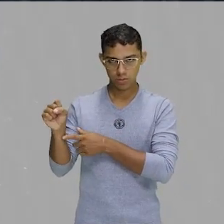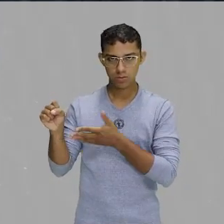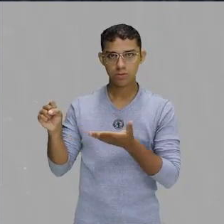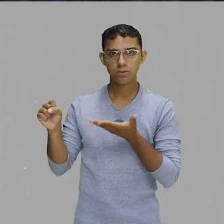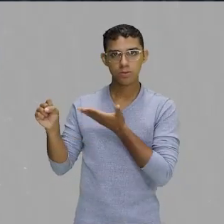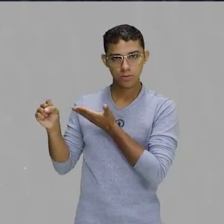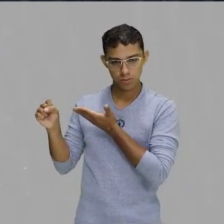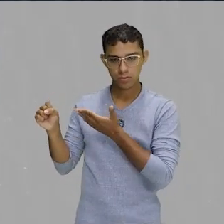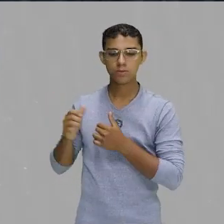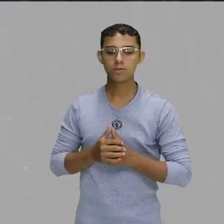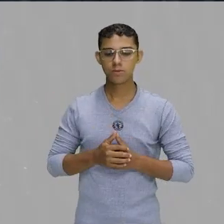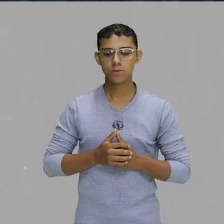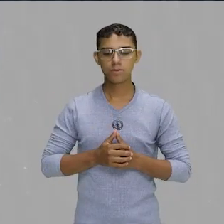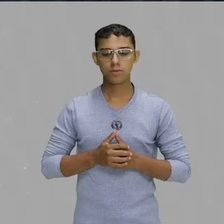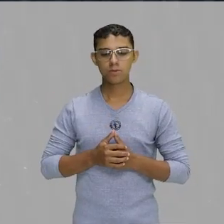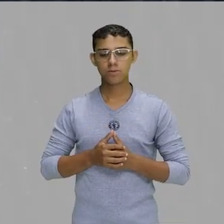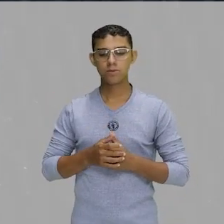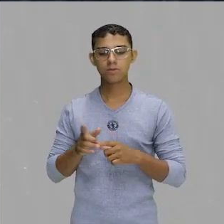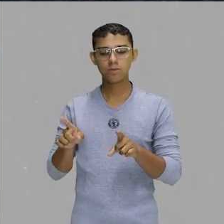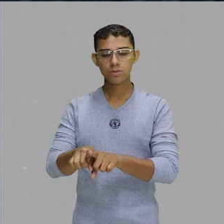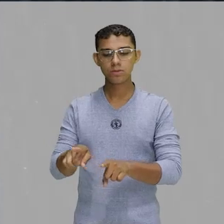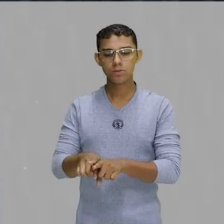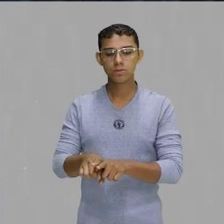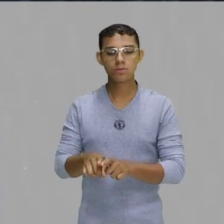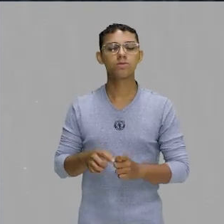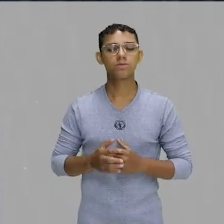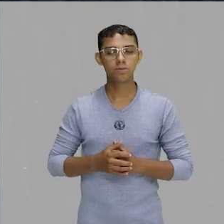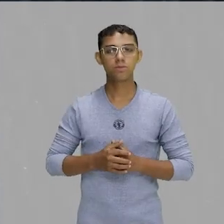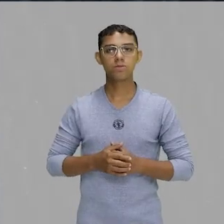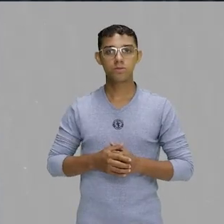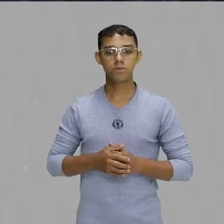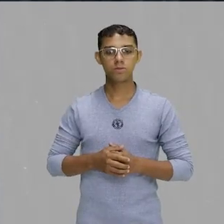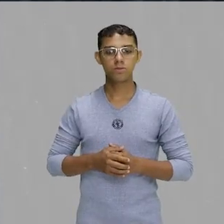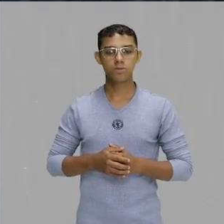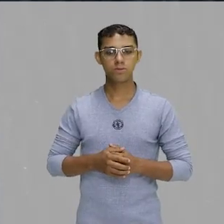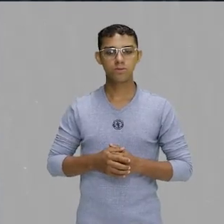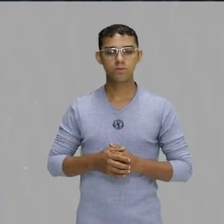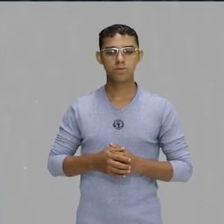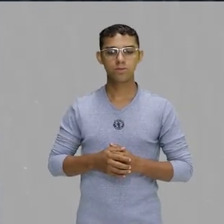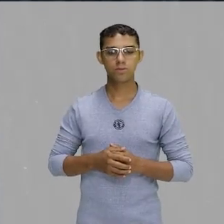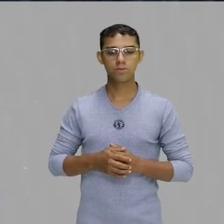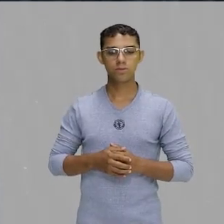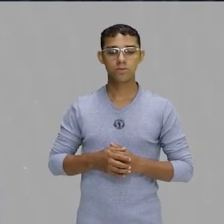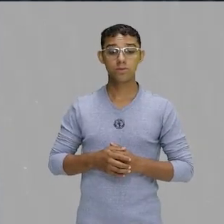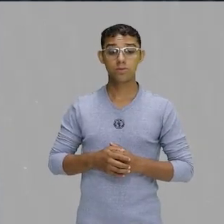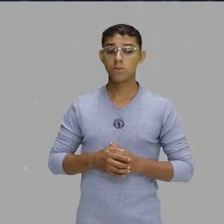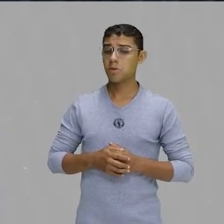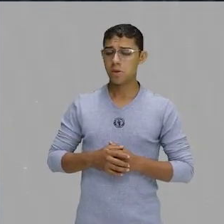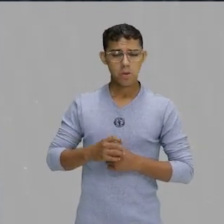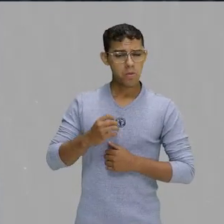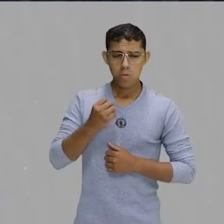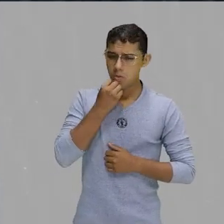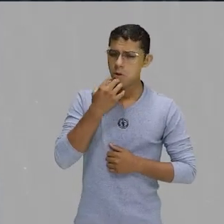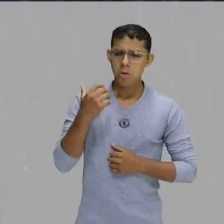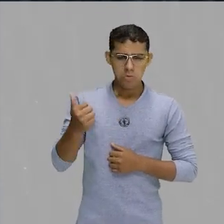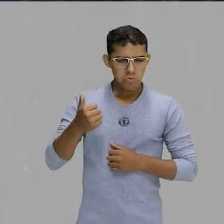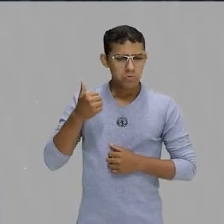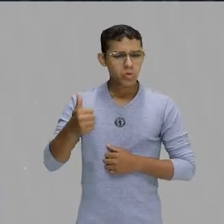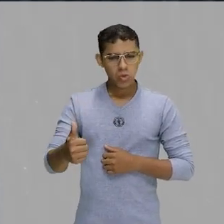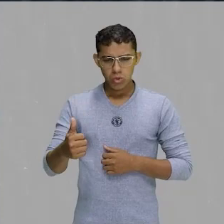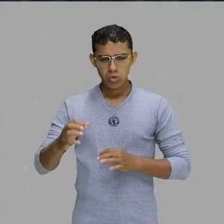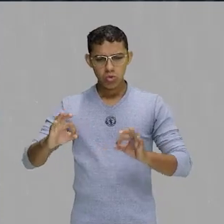Antes, tá? E eu tenho aqui Romeu Santos, Fã de tus fotos, Romeu Santos, é excelente, ótimo,